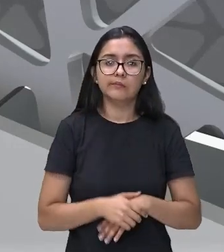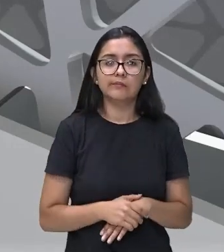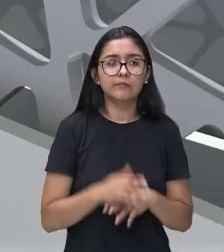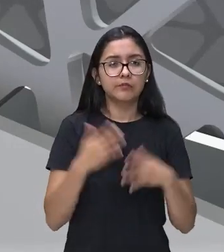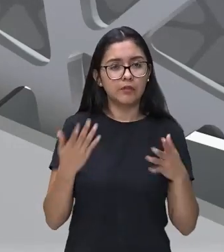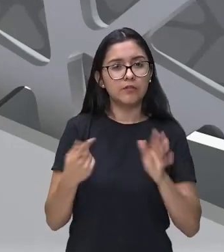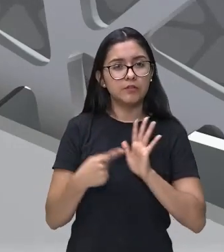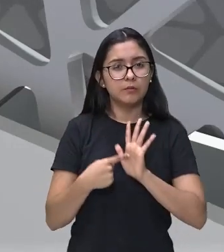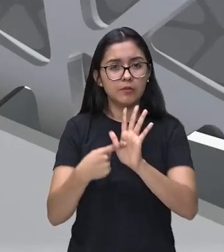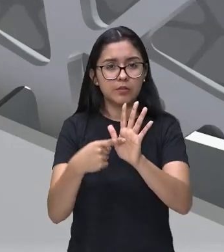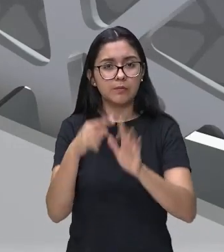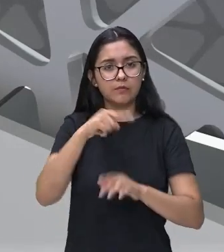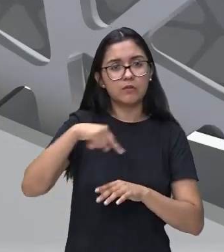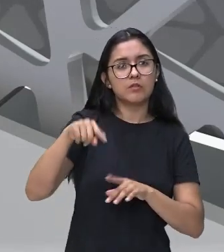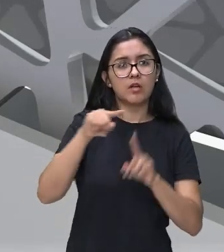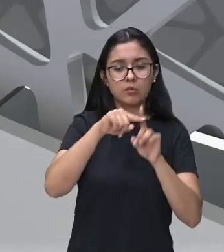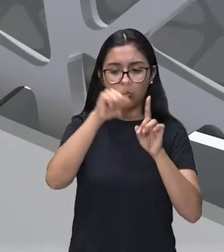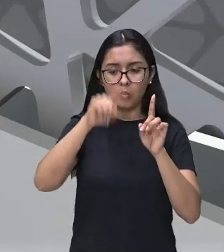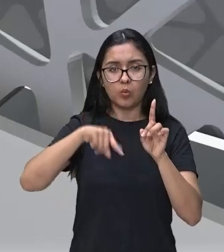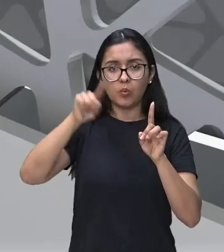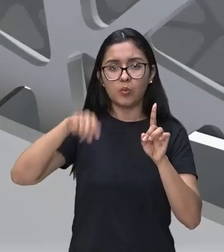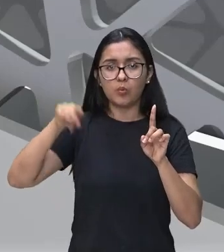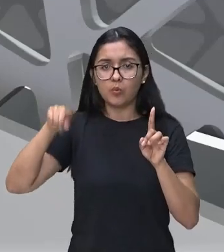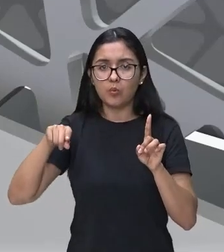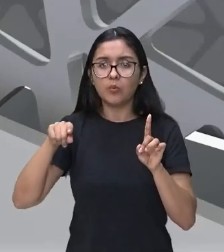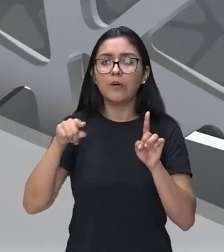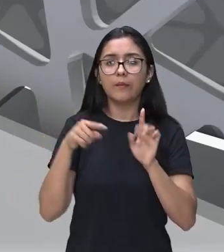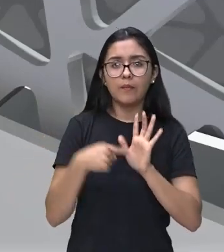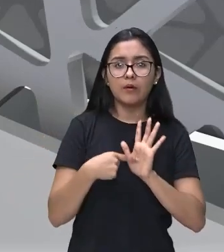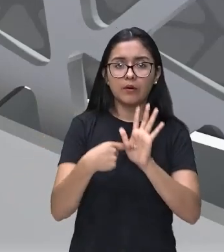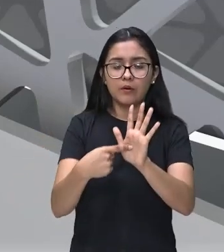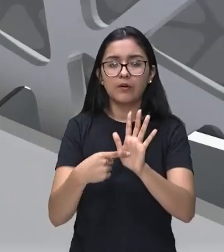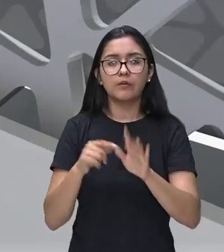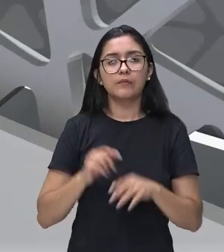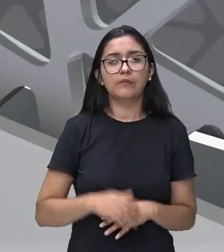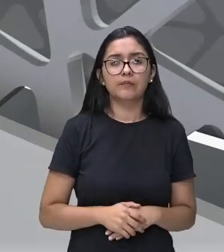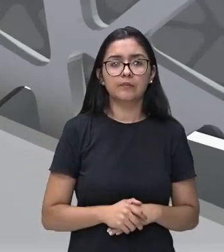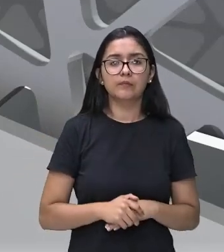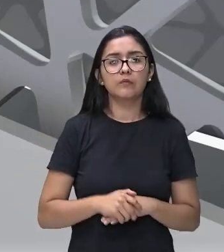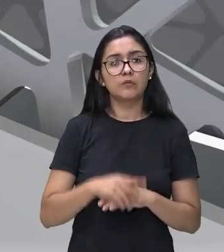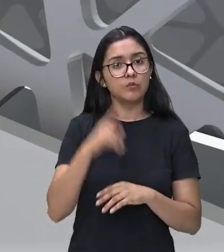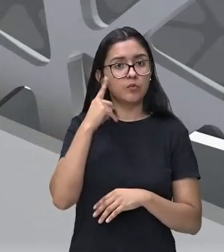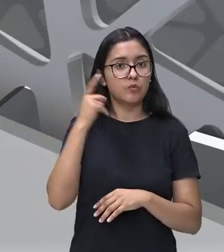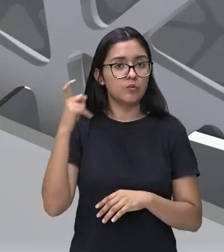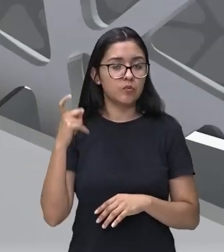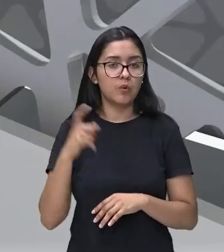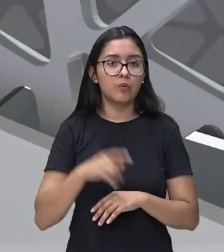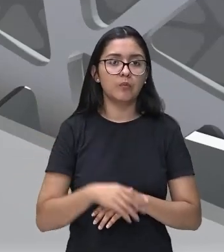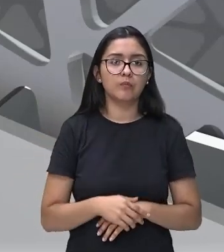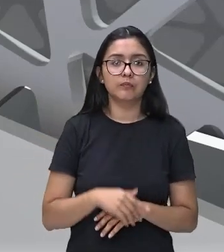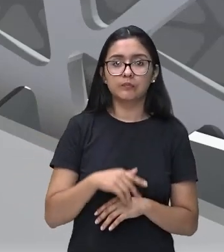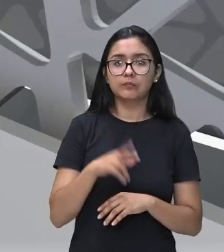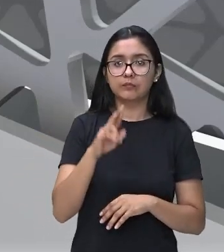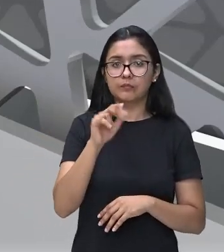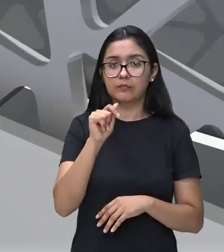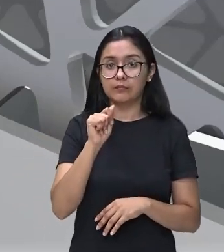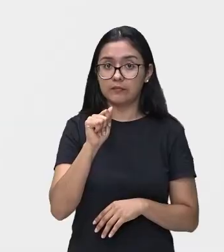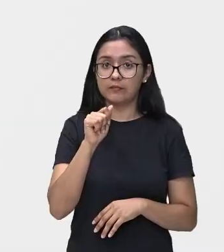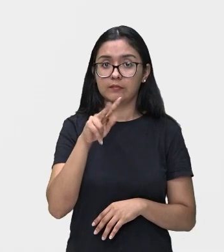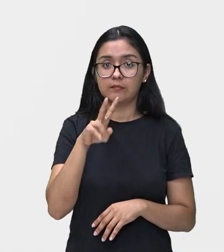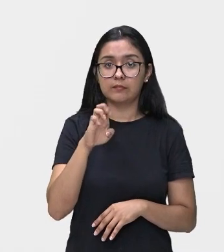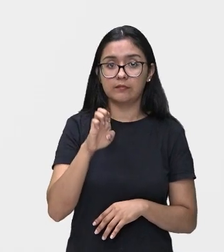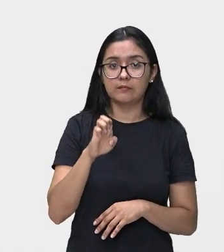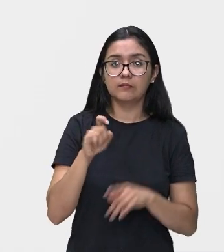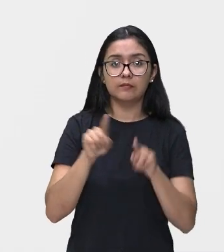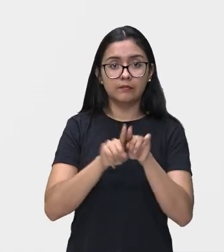um gráficozinho dessas ondas sonoras dos sons graves e agudos. Vamos observar?